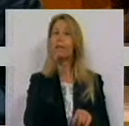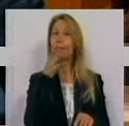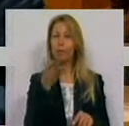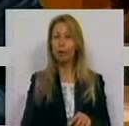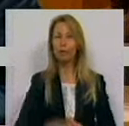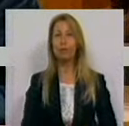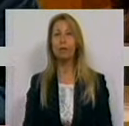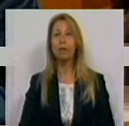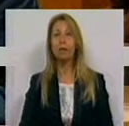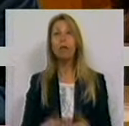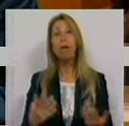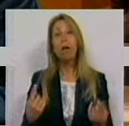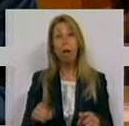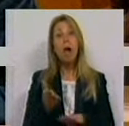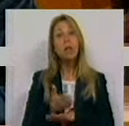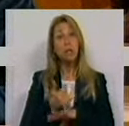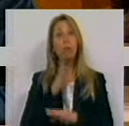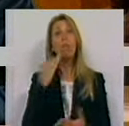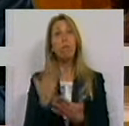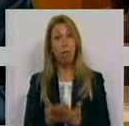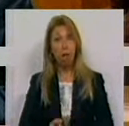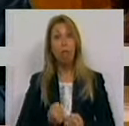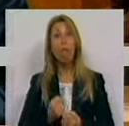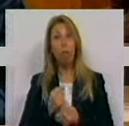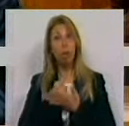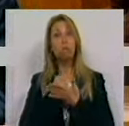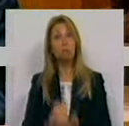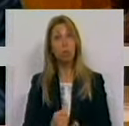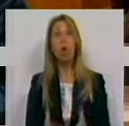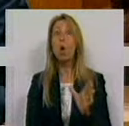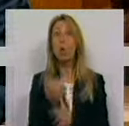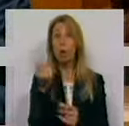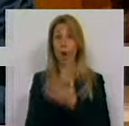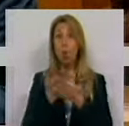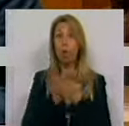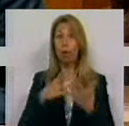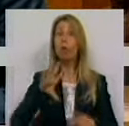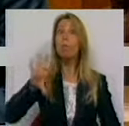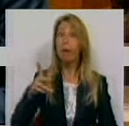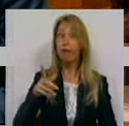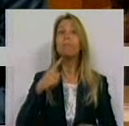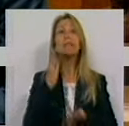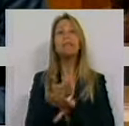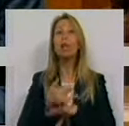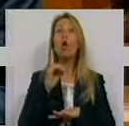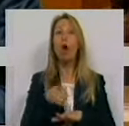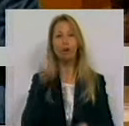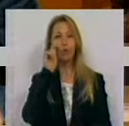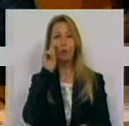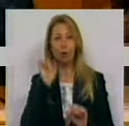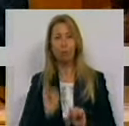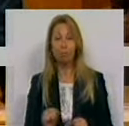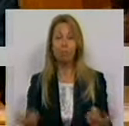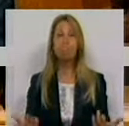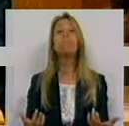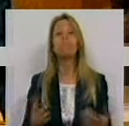Se há setor que tem contribuído fortemente para a recuperação económica do país, esse setor é o turismo. Esse feito deve-se ao